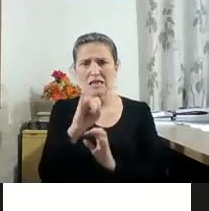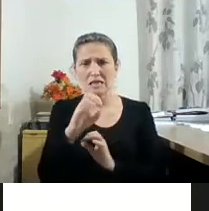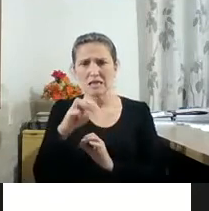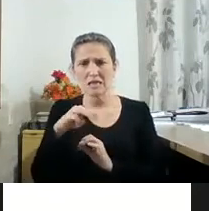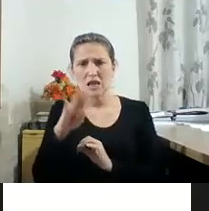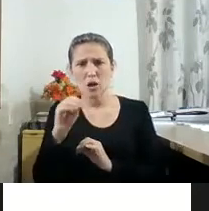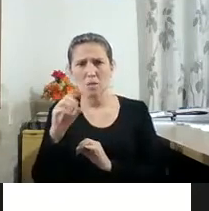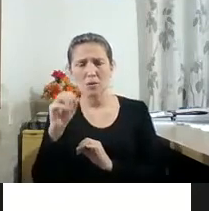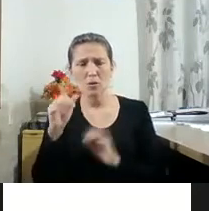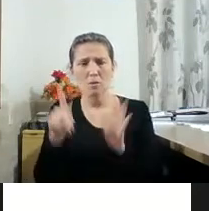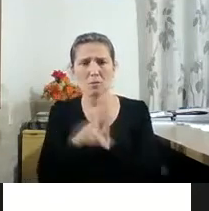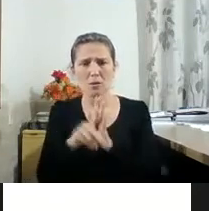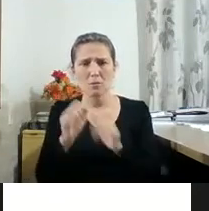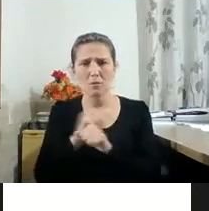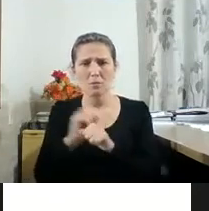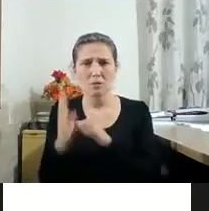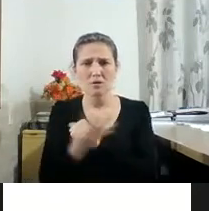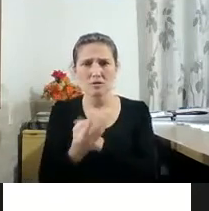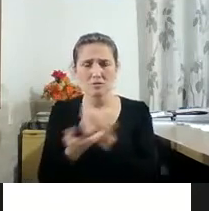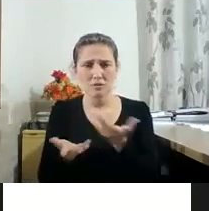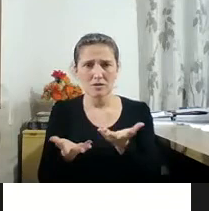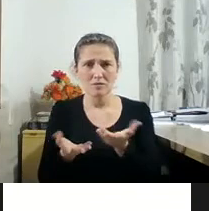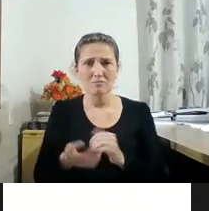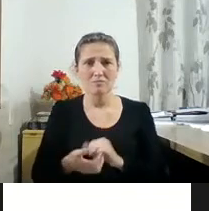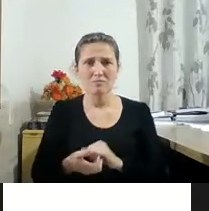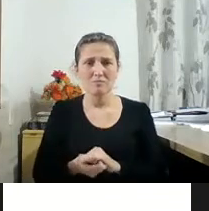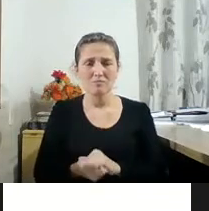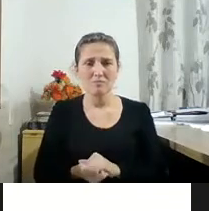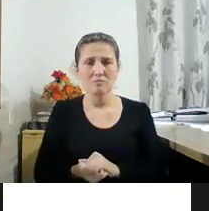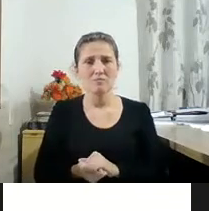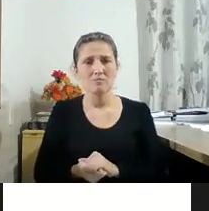Personagem inactual. Verdadeiramente.